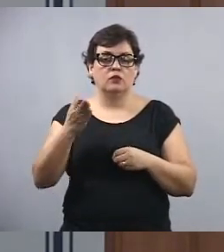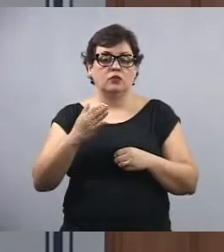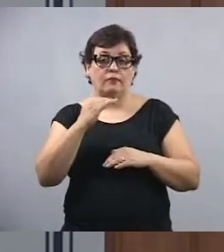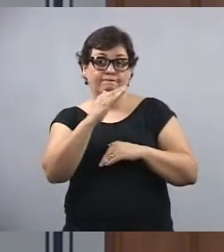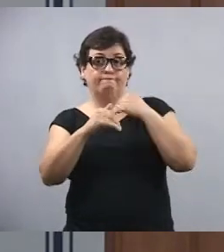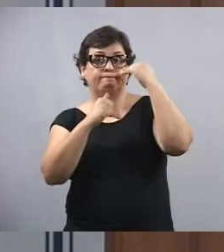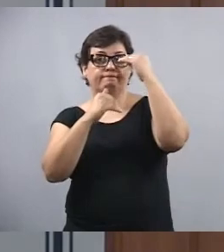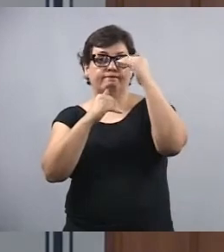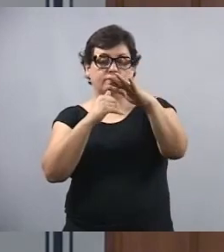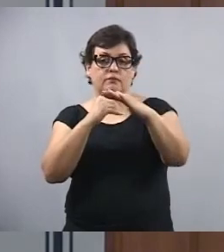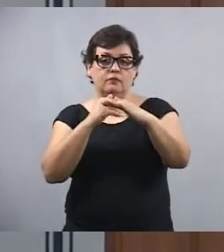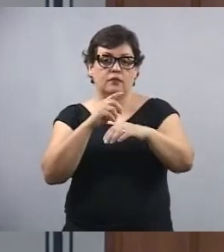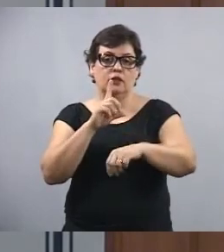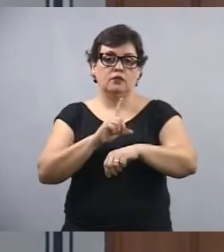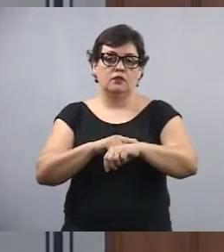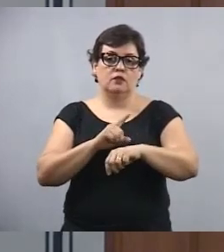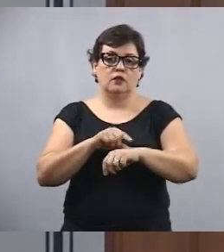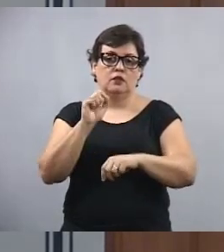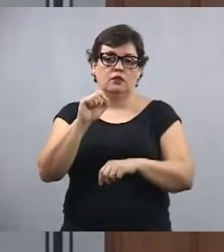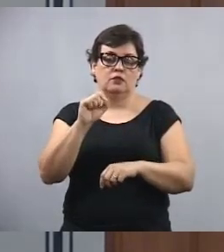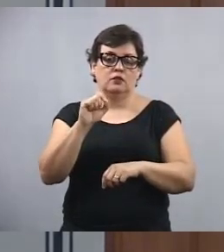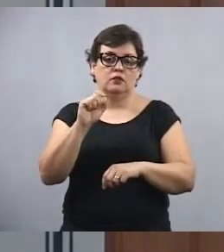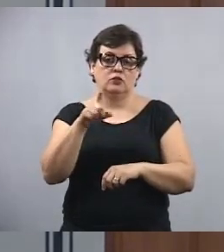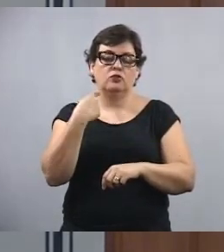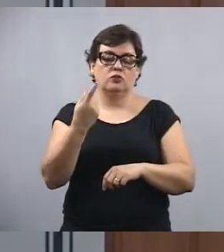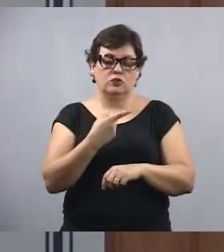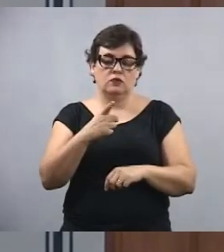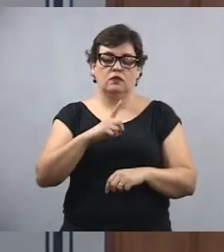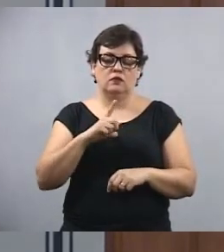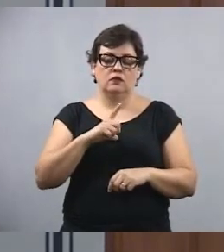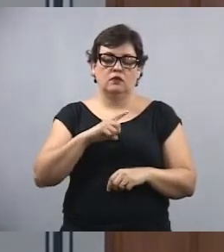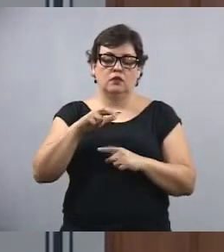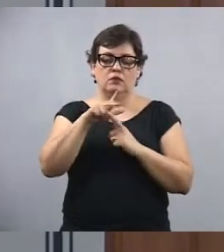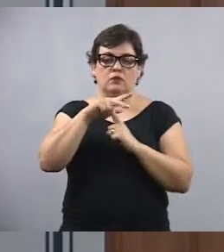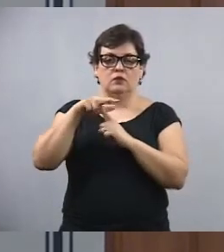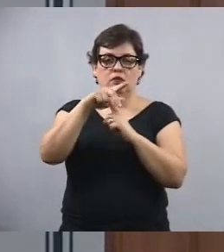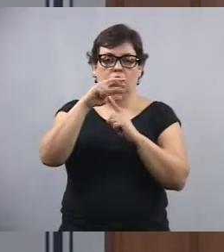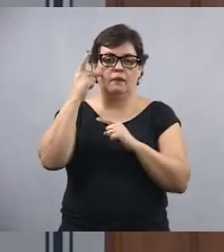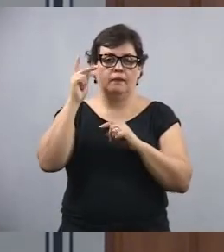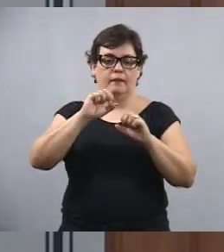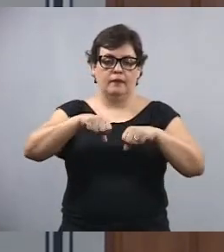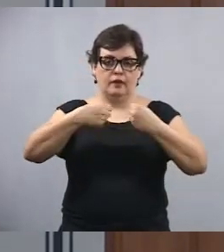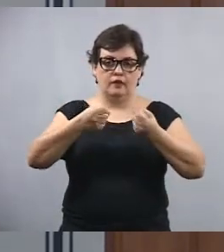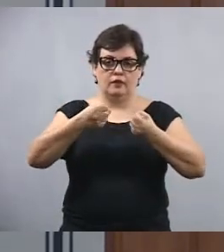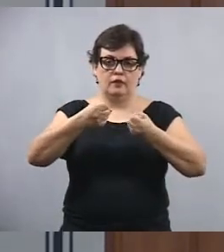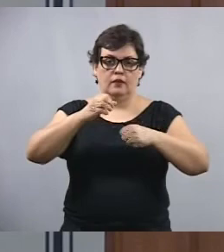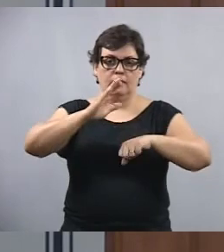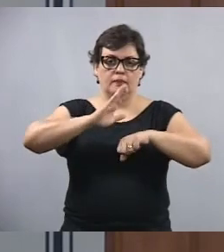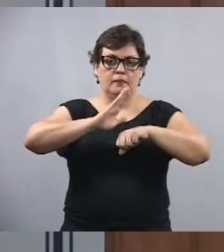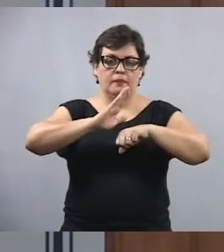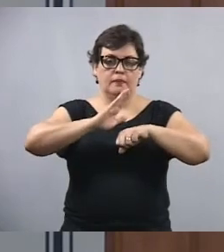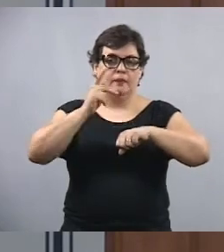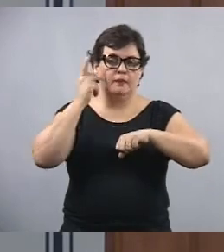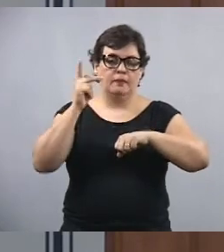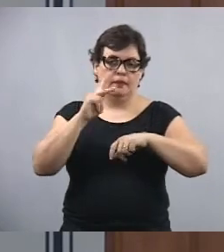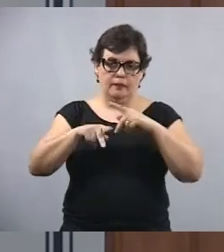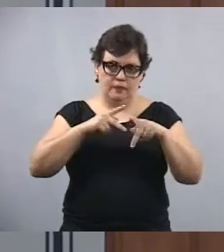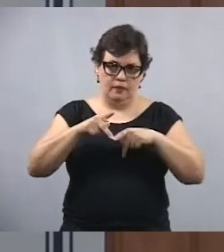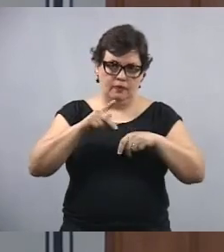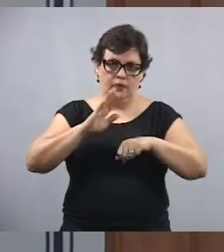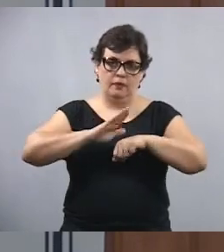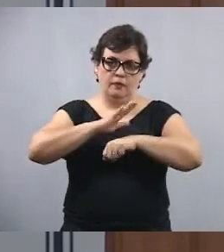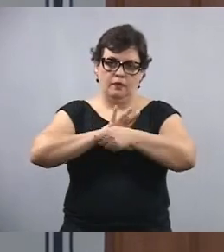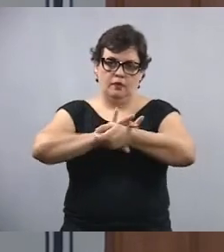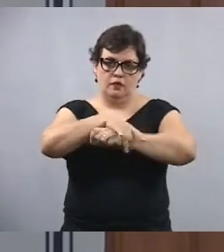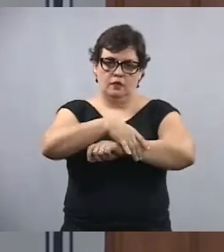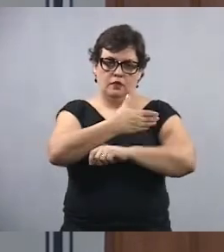-se da hora de nós termos essa aeronave aqui na nossa cidade para garantir à nossa população a sua segurança